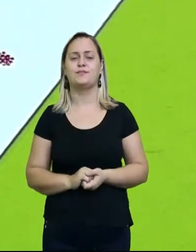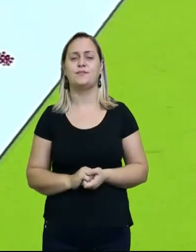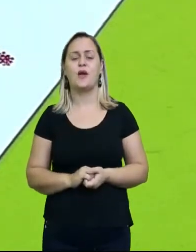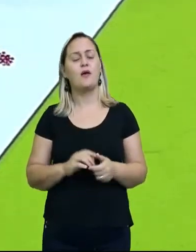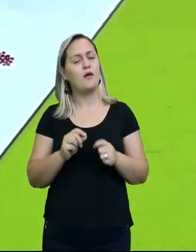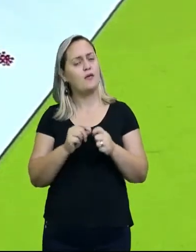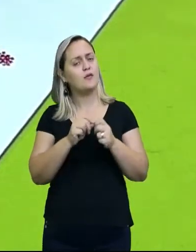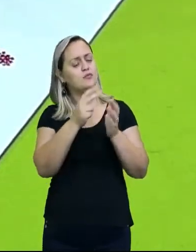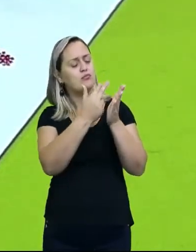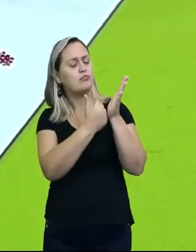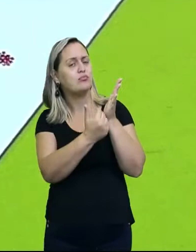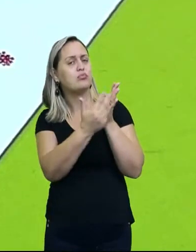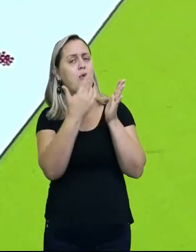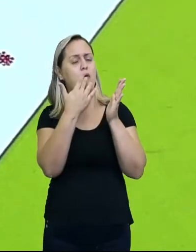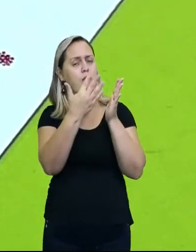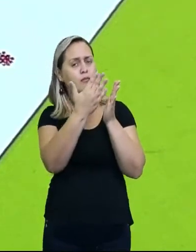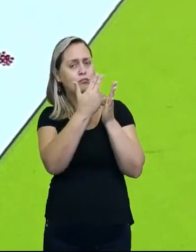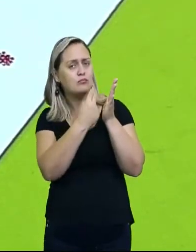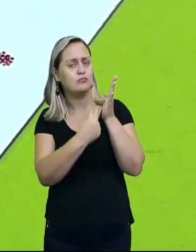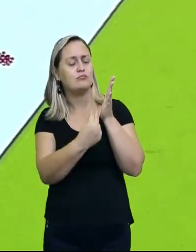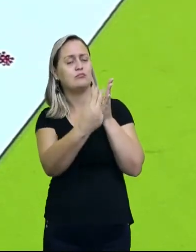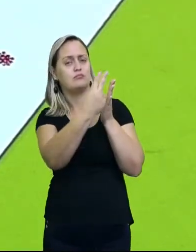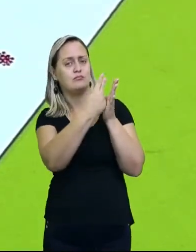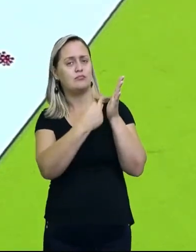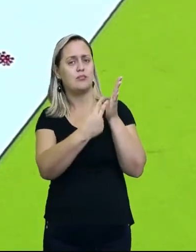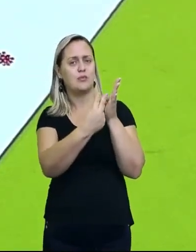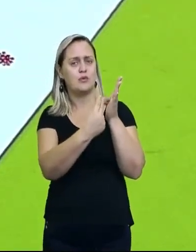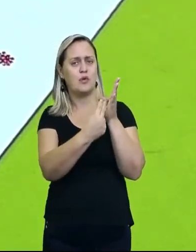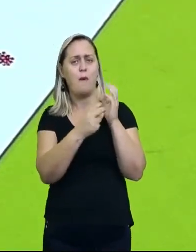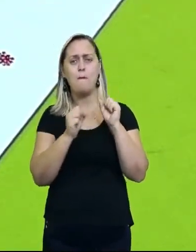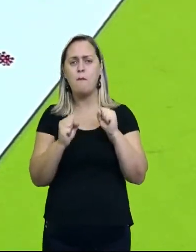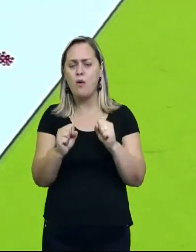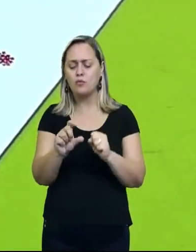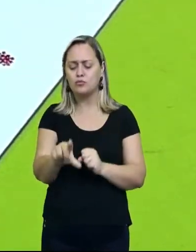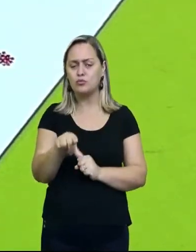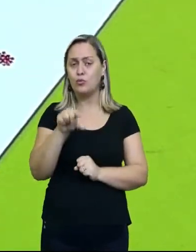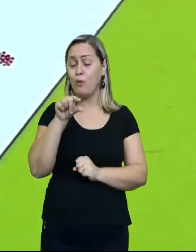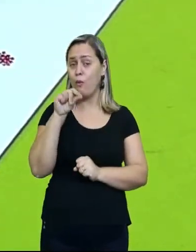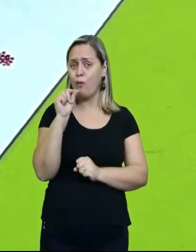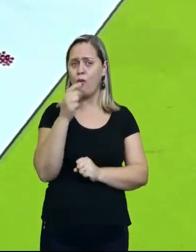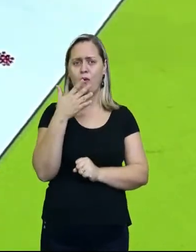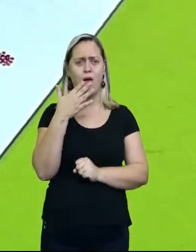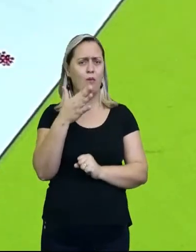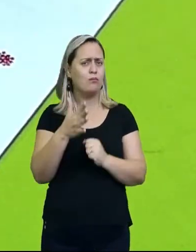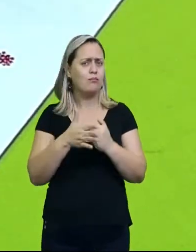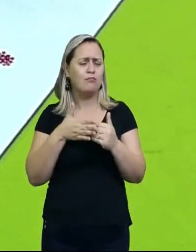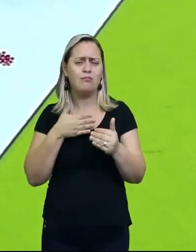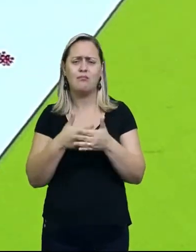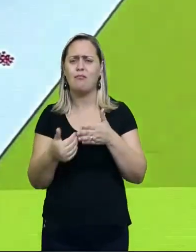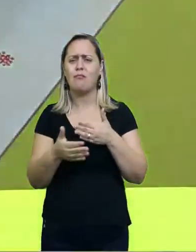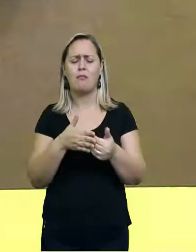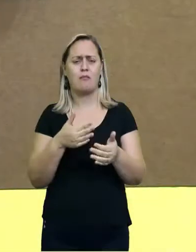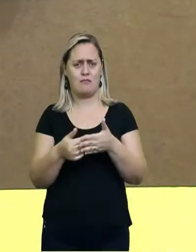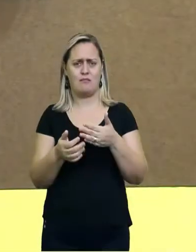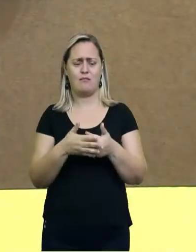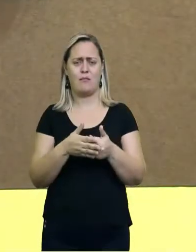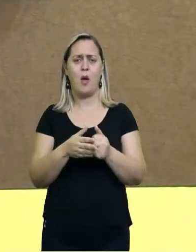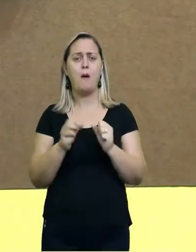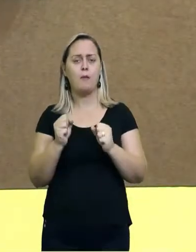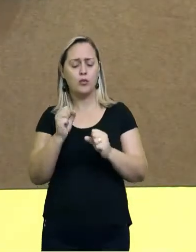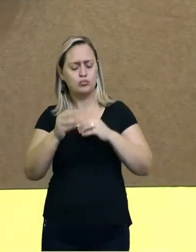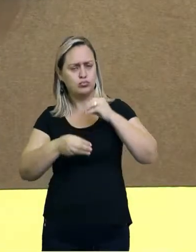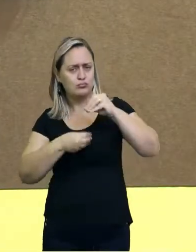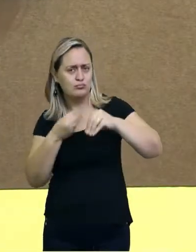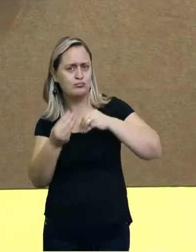o seu desenho da cor que você achar melhor. Você pode usar todas as cores e pode fazer misturas.